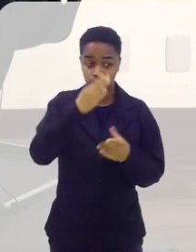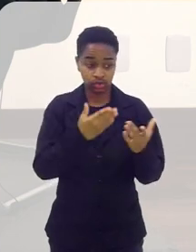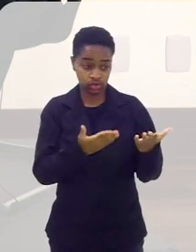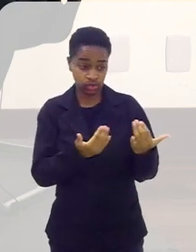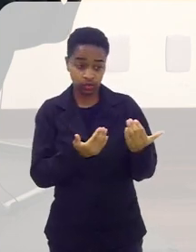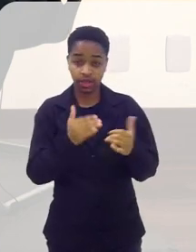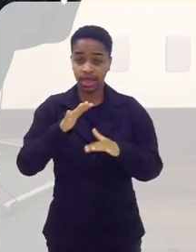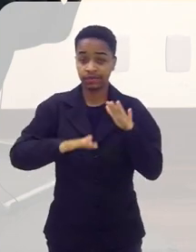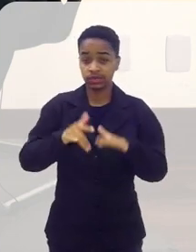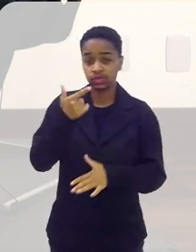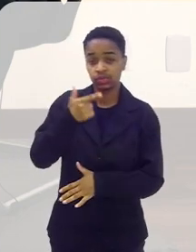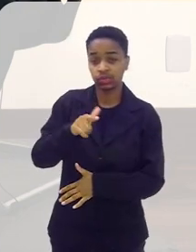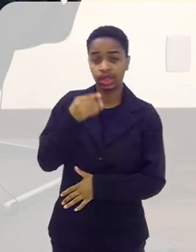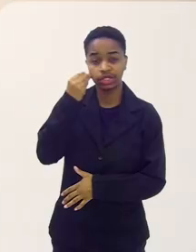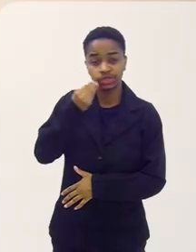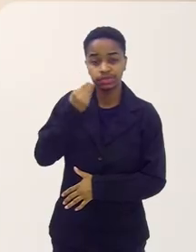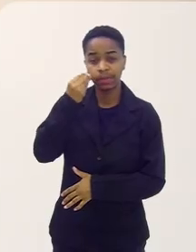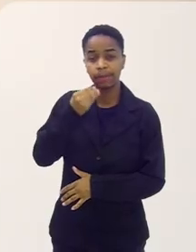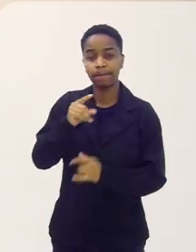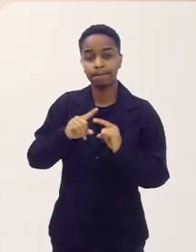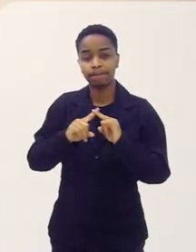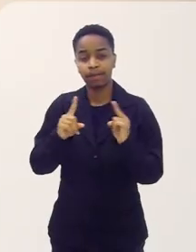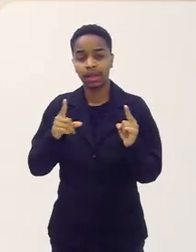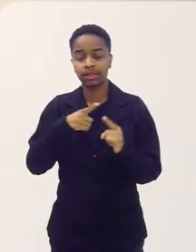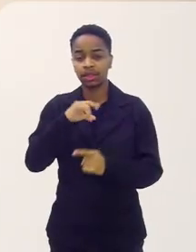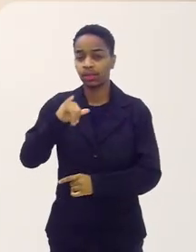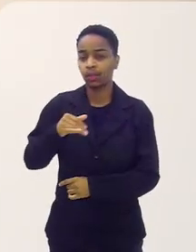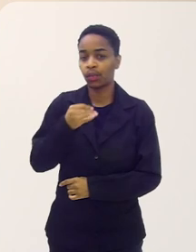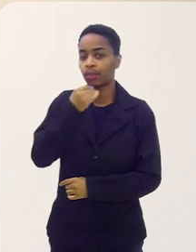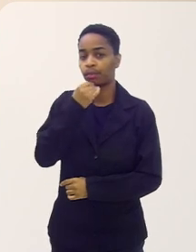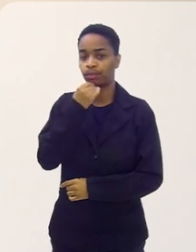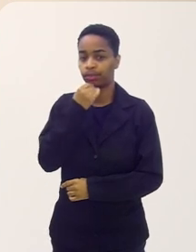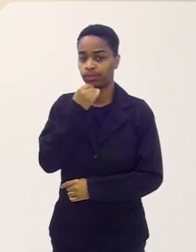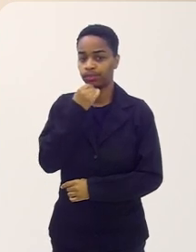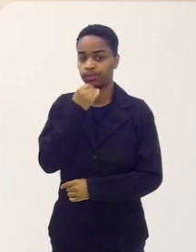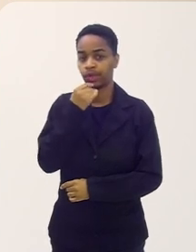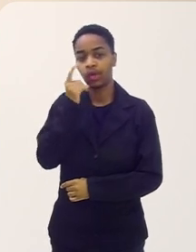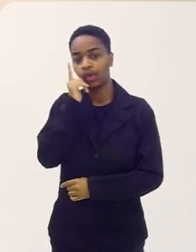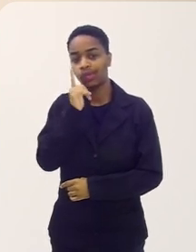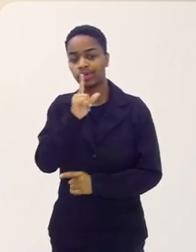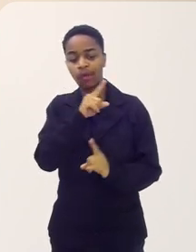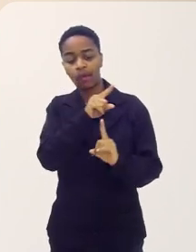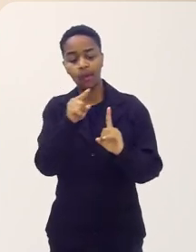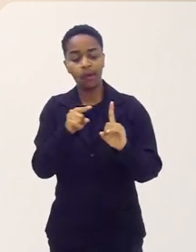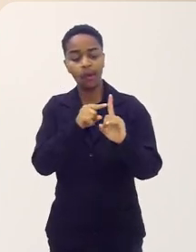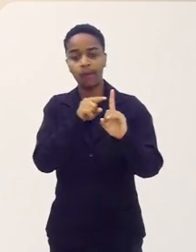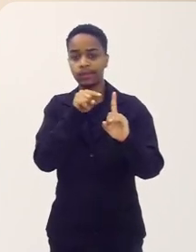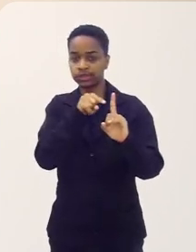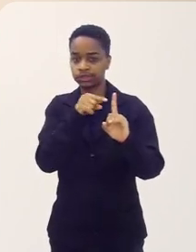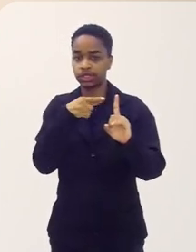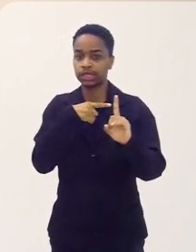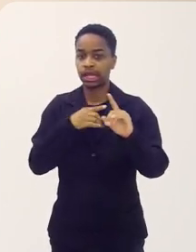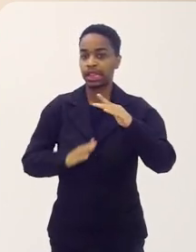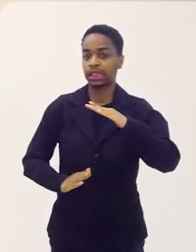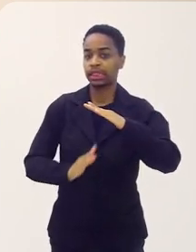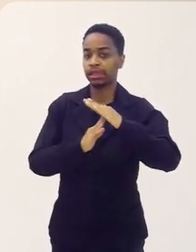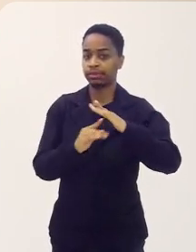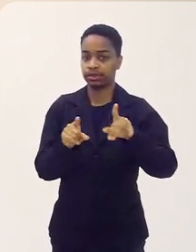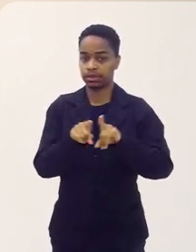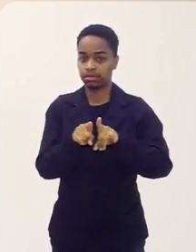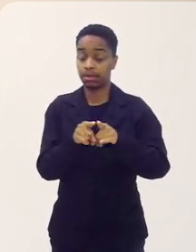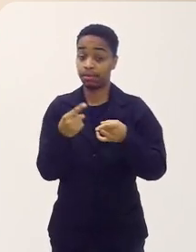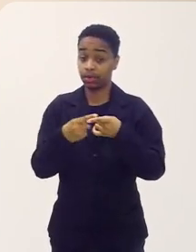jovem, que talvez ele não tenha tanta experiência, ele ter essa oportunidade de ter um objetivo, ter uma